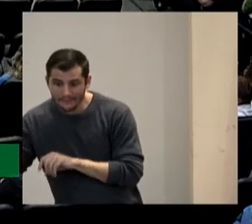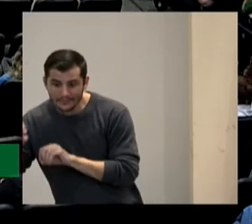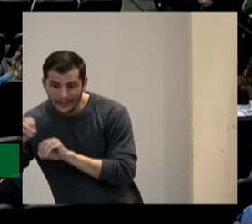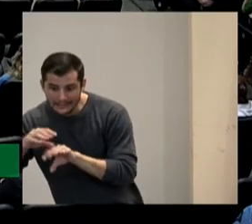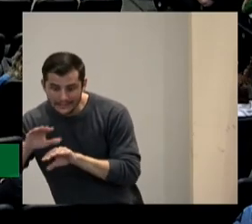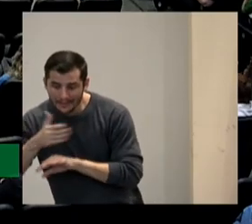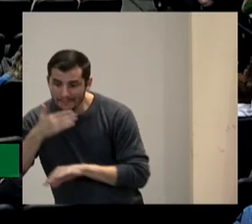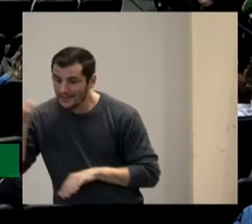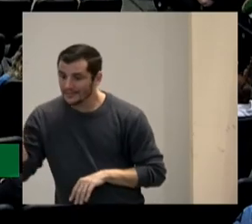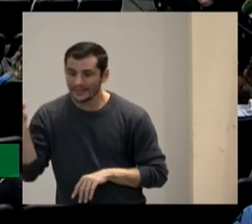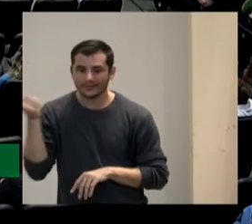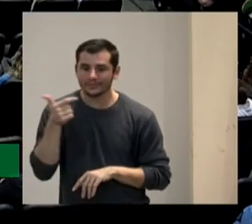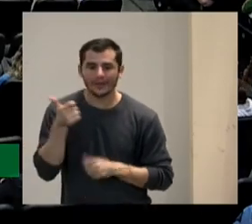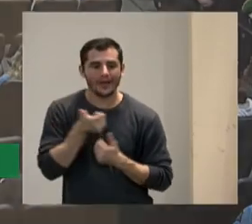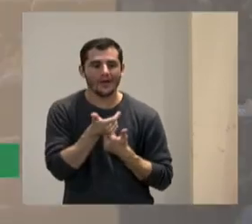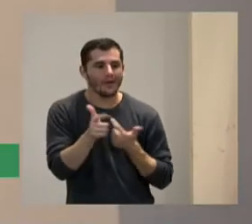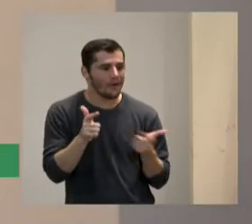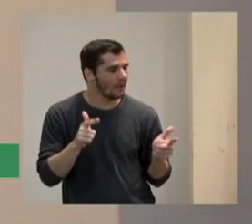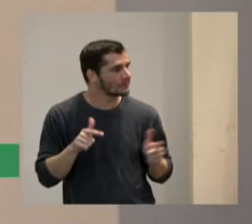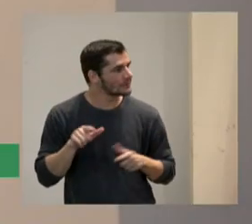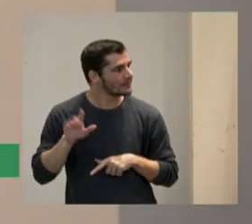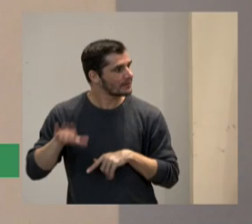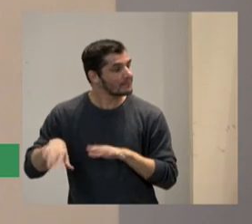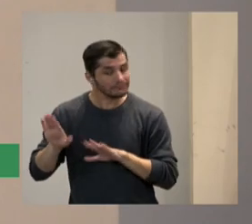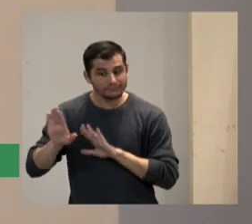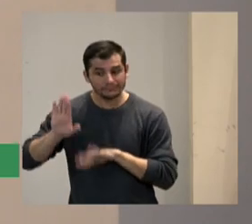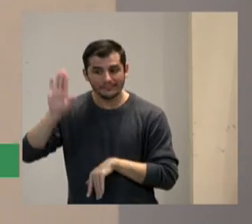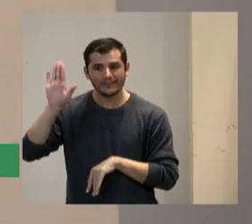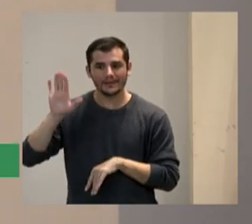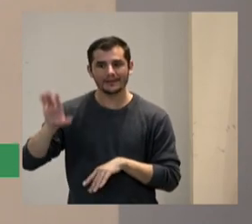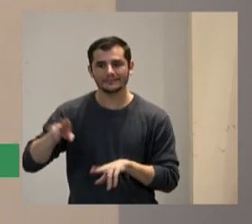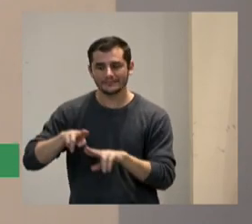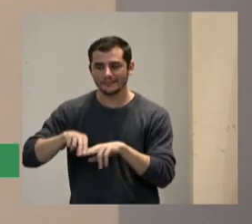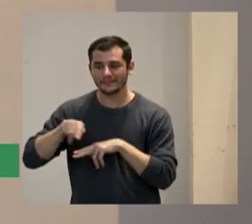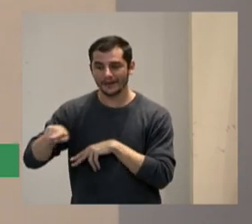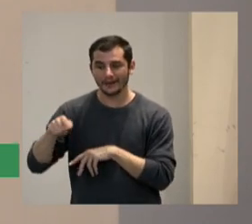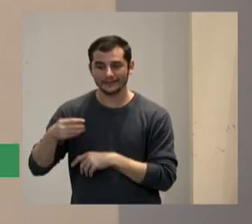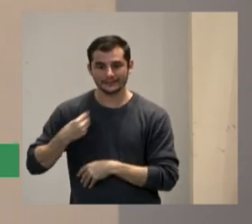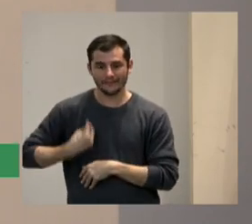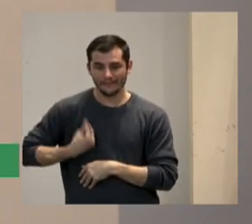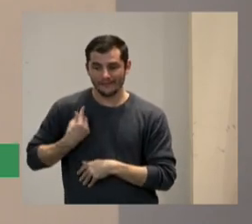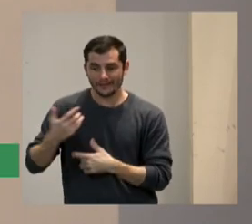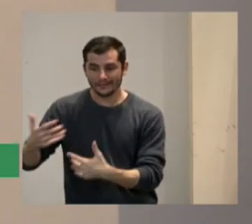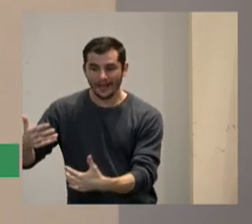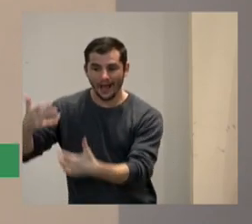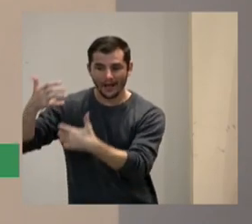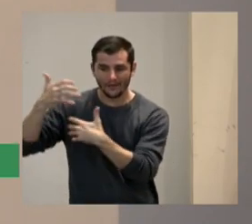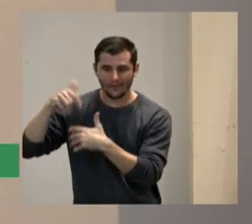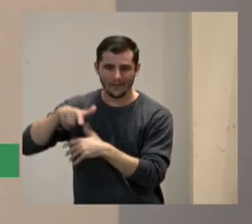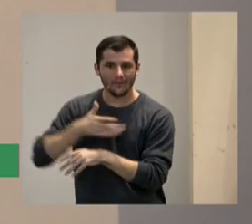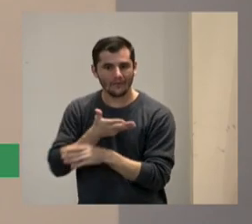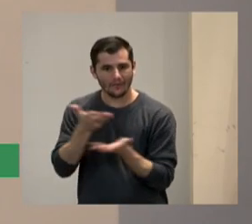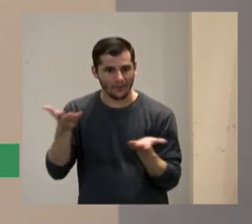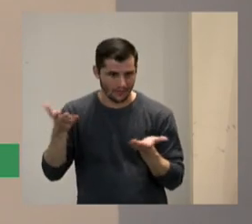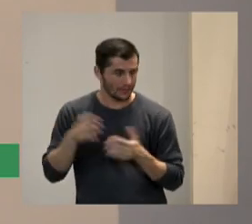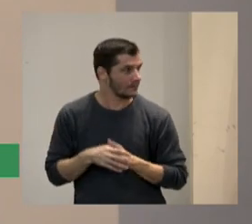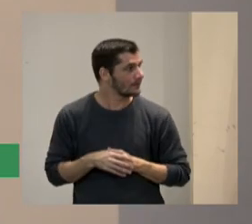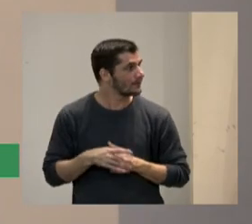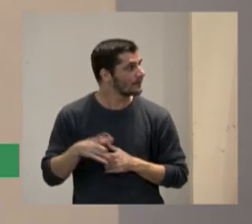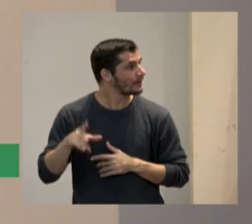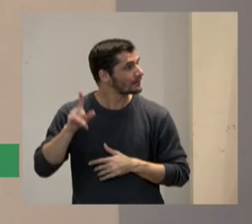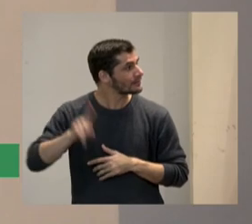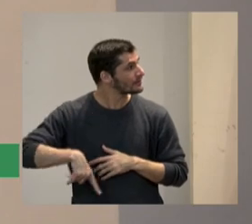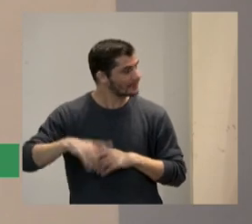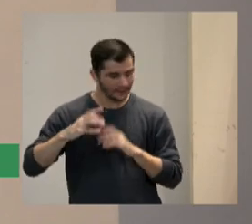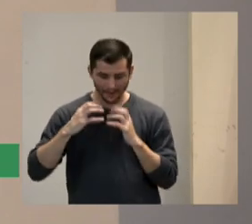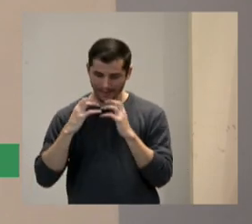provavelmente a maioria de vocês que levantaram a mão era porque ele acolheu vocês porque colocou